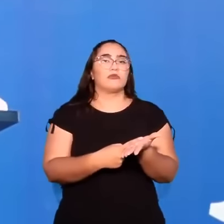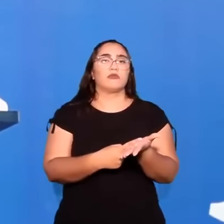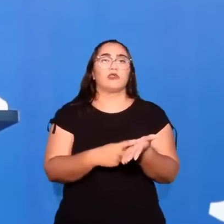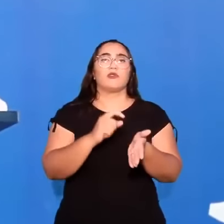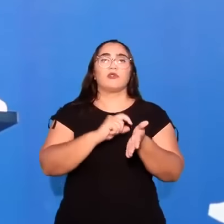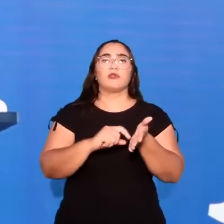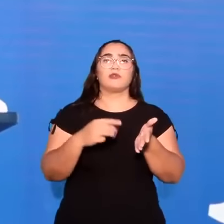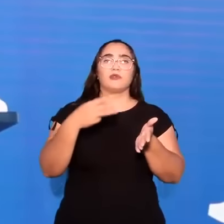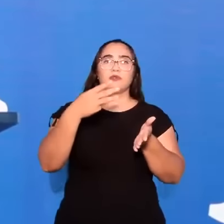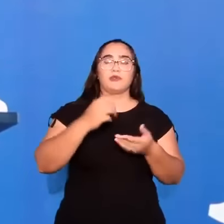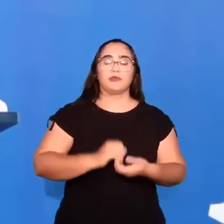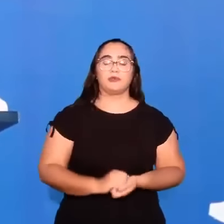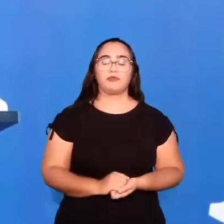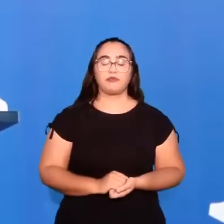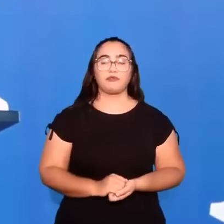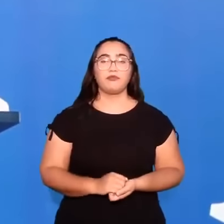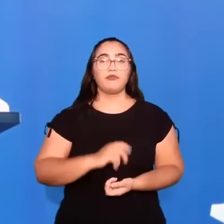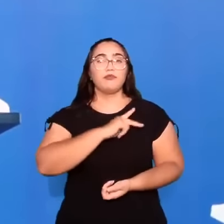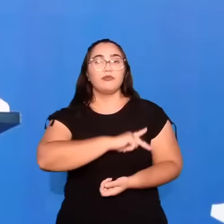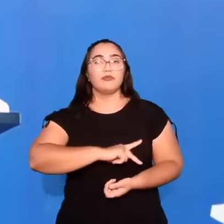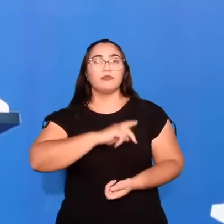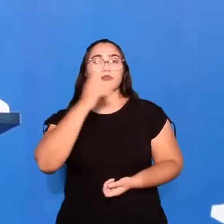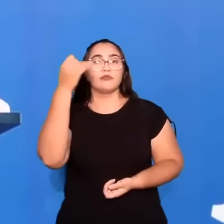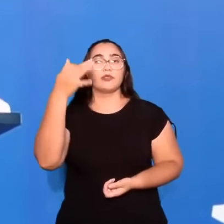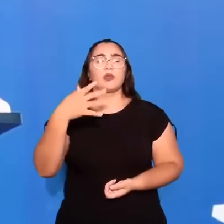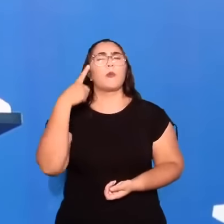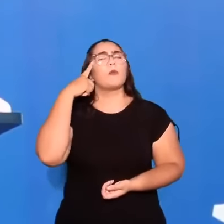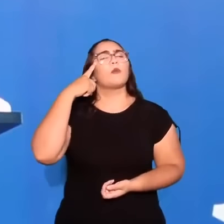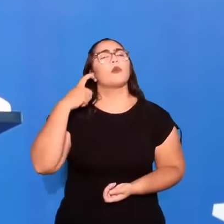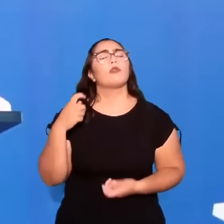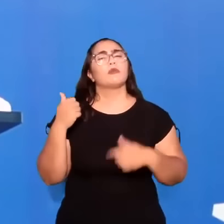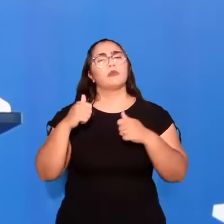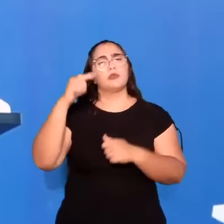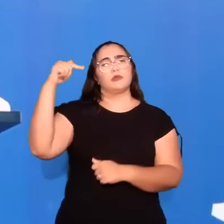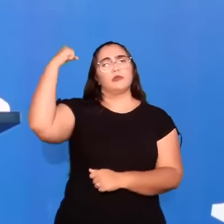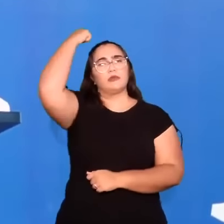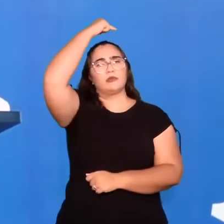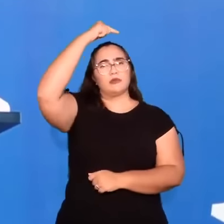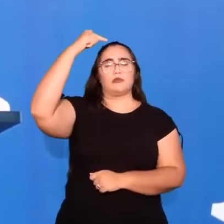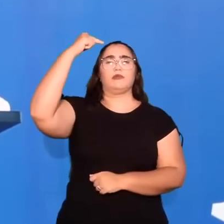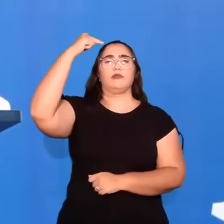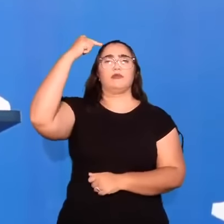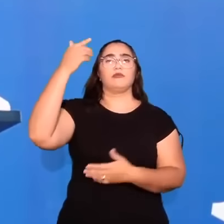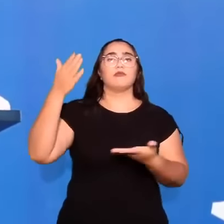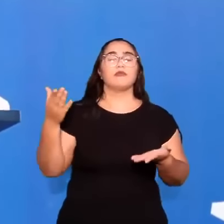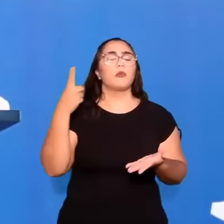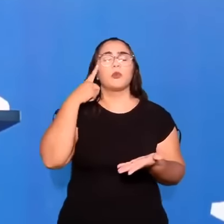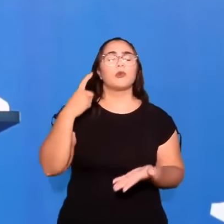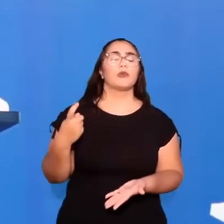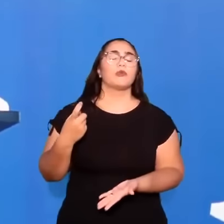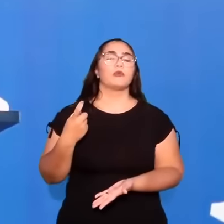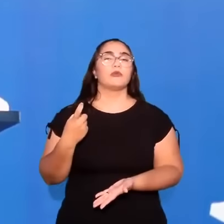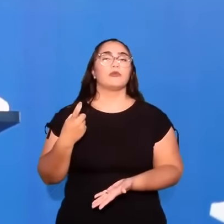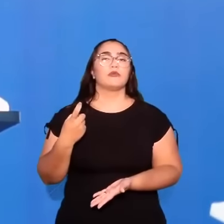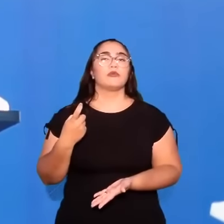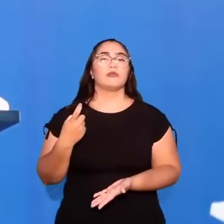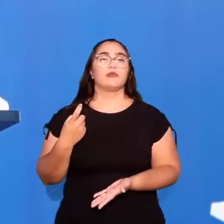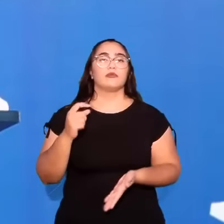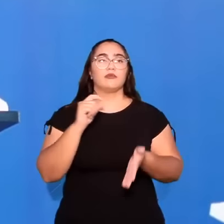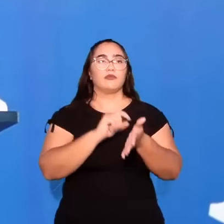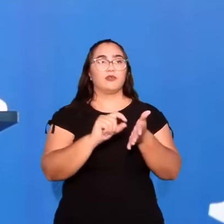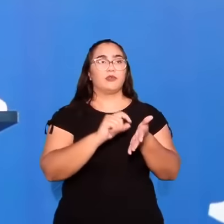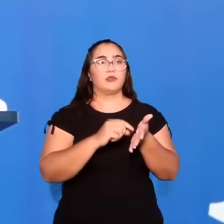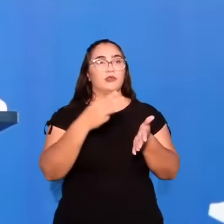verso 3. Paulo vai dizer, porquê eles devem ser santos? Porquê? Verso 3.